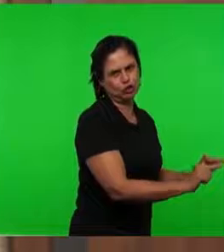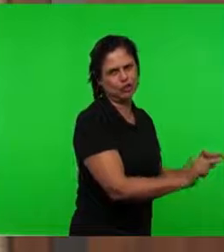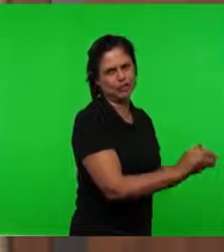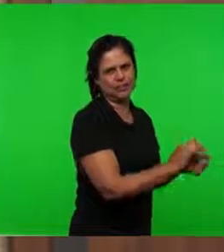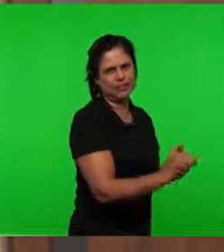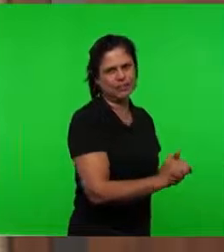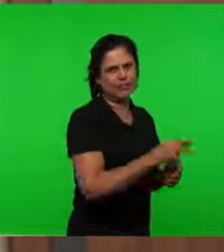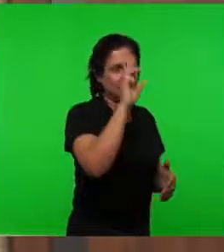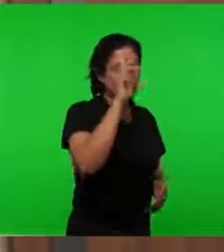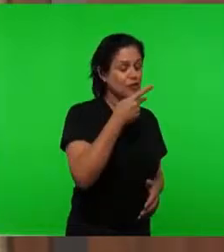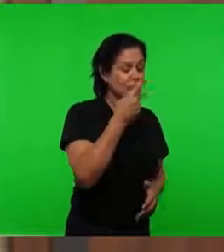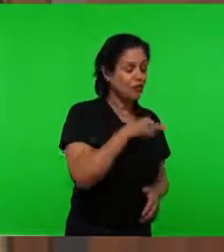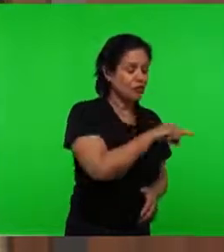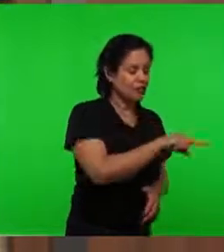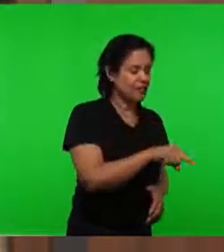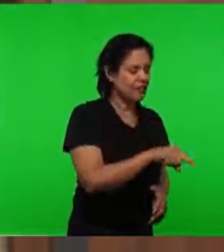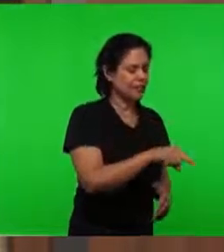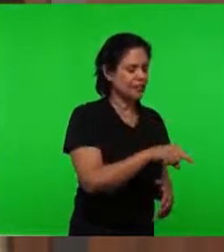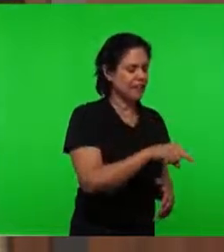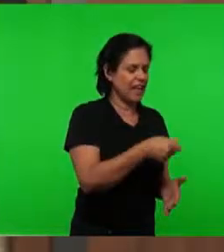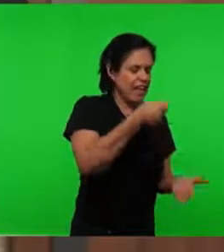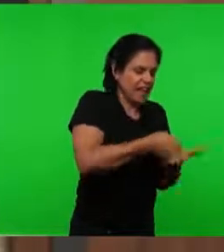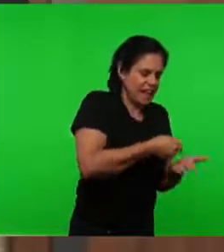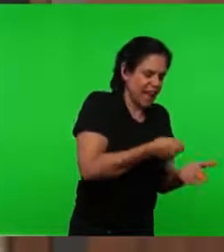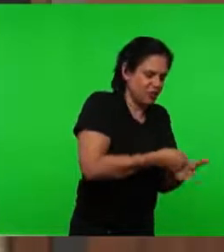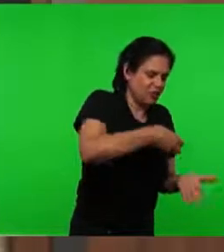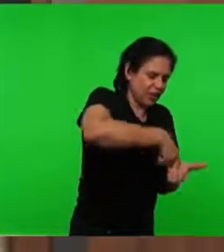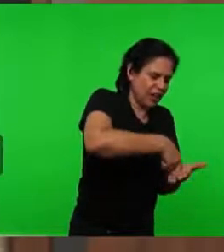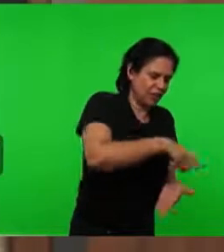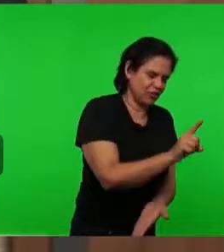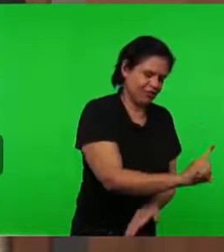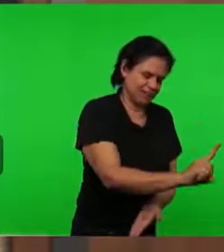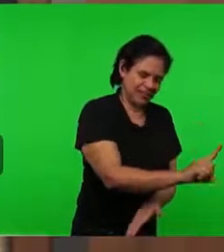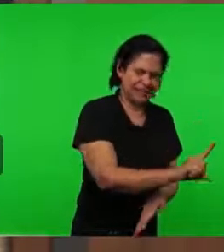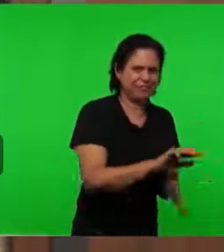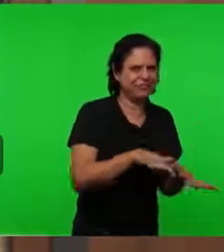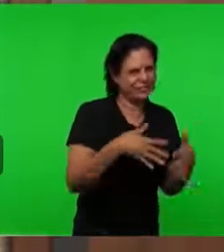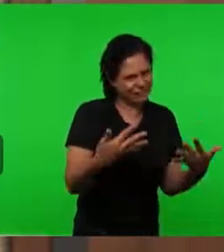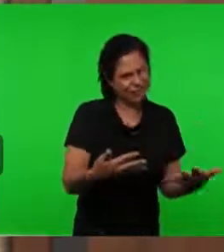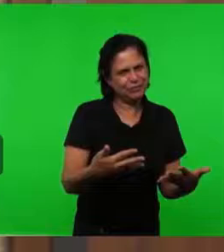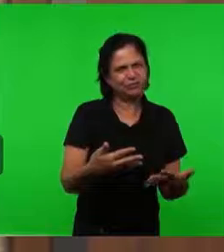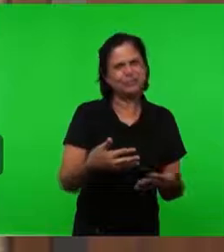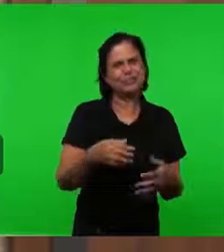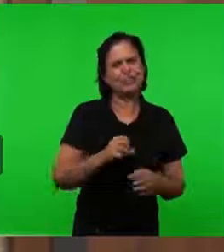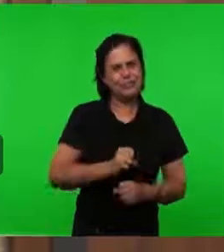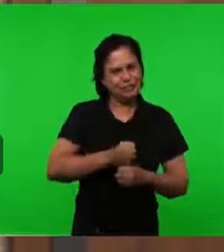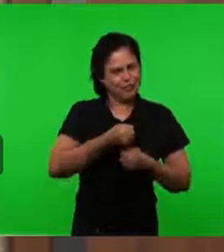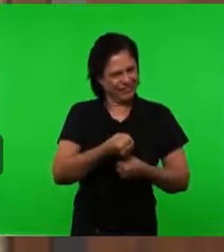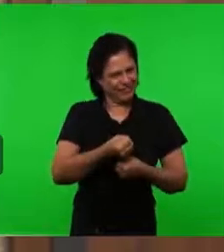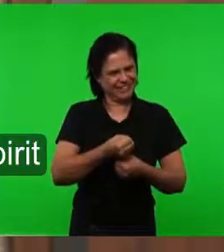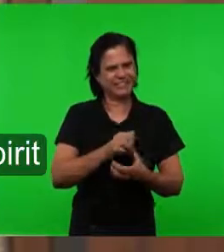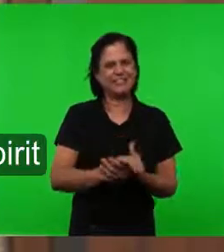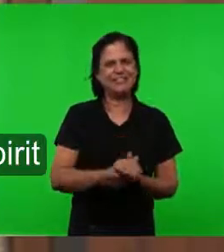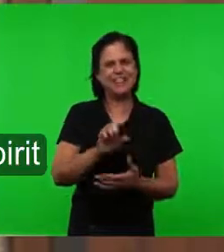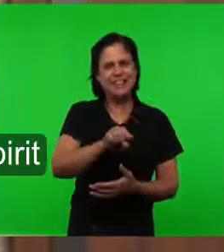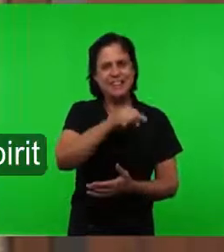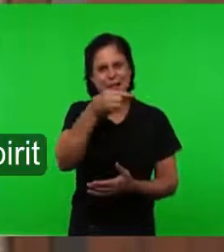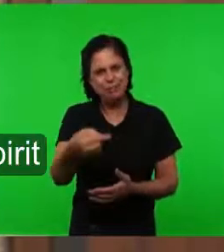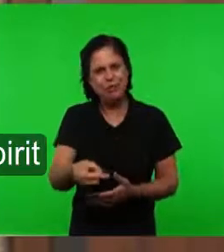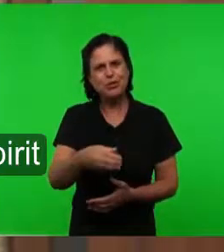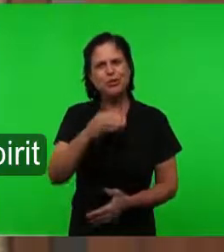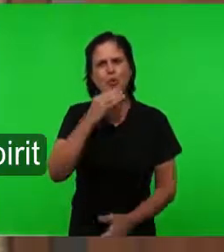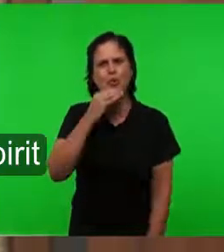Não poria sobre eles Então está aqui O espírito de Fortaleza Na igreja de Tiatira Depois o espírito de